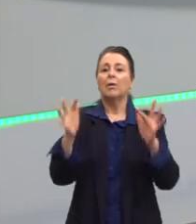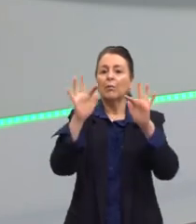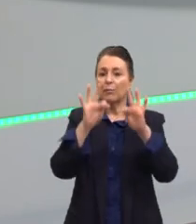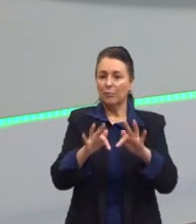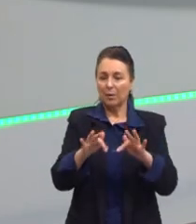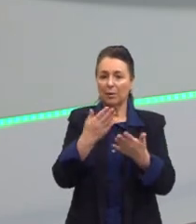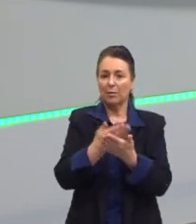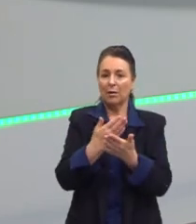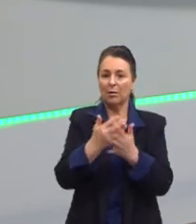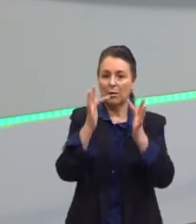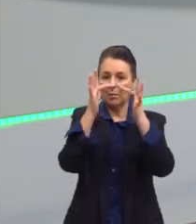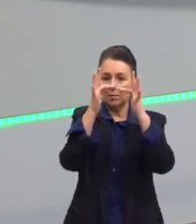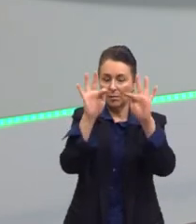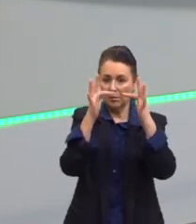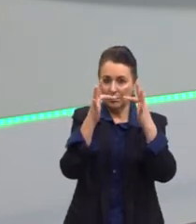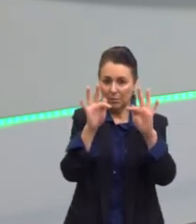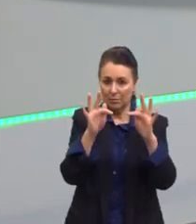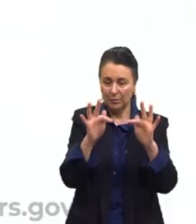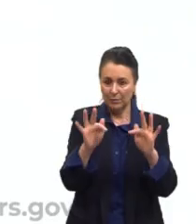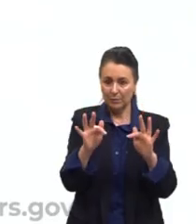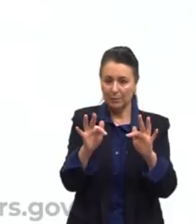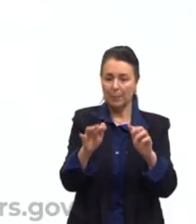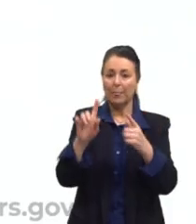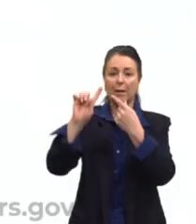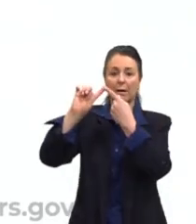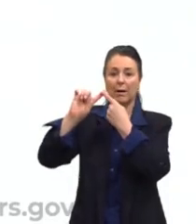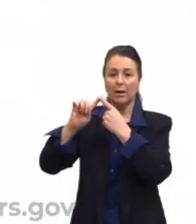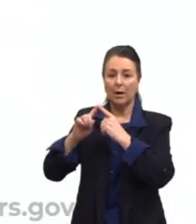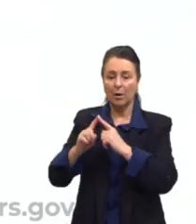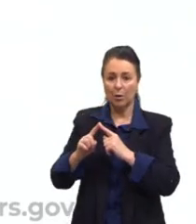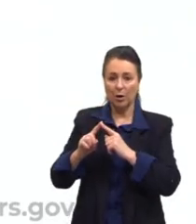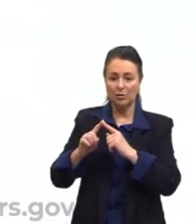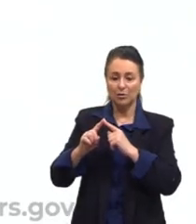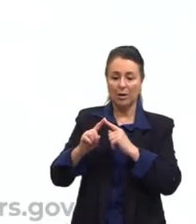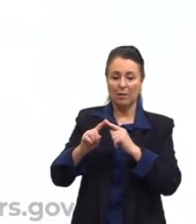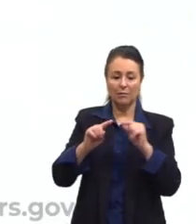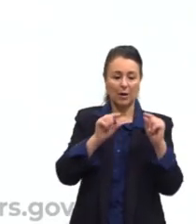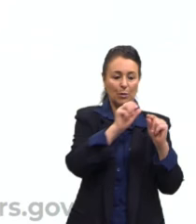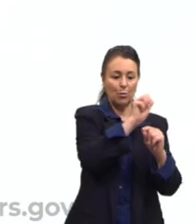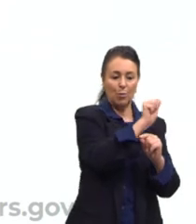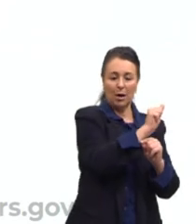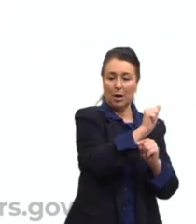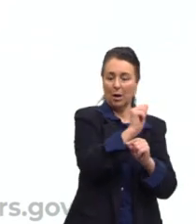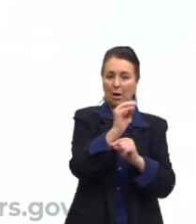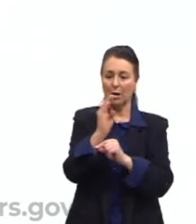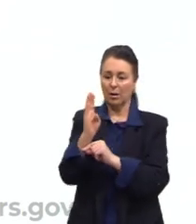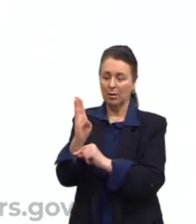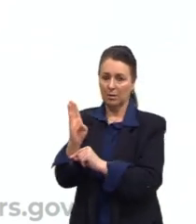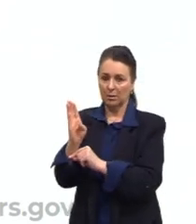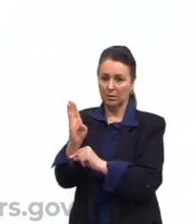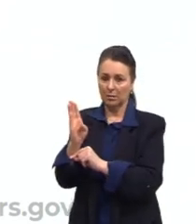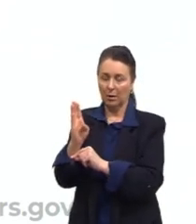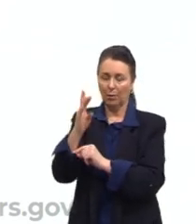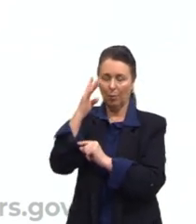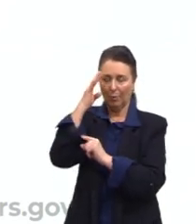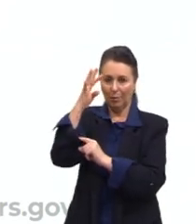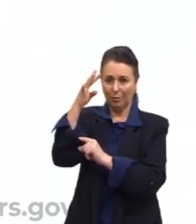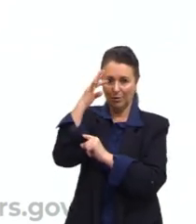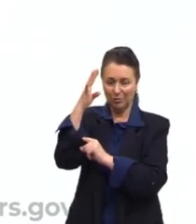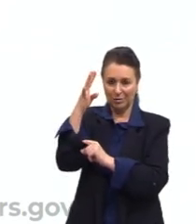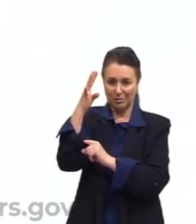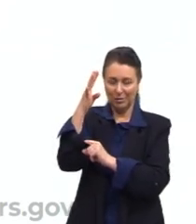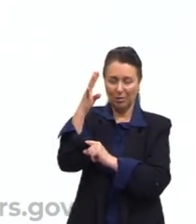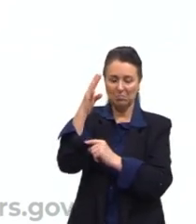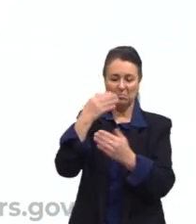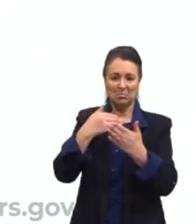frase do nosso amigo Heisten, a lógica pode levar de um ponto A a um ponto B, a imaginação pode levar